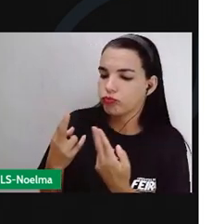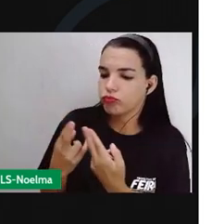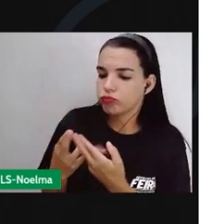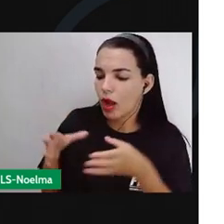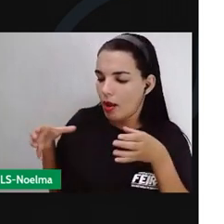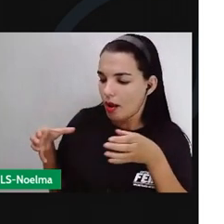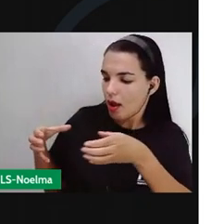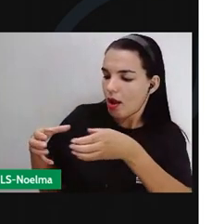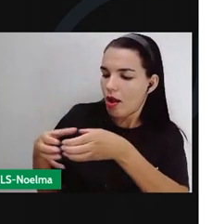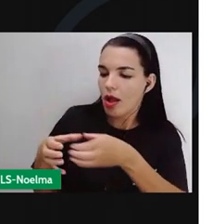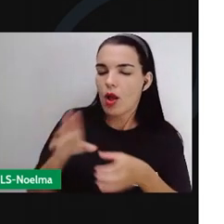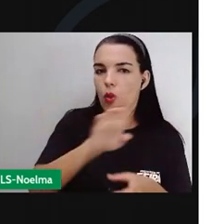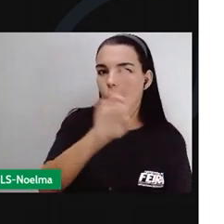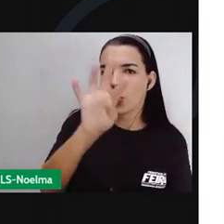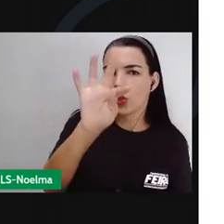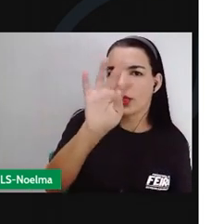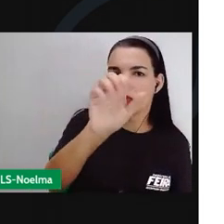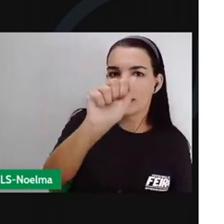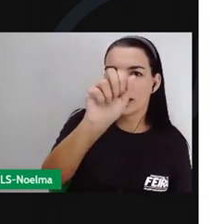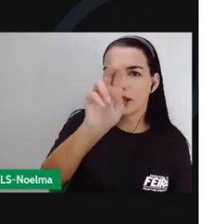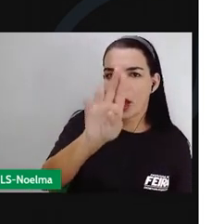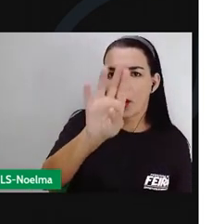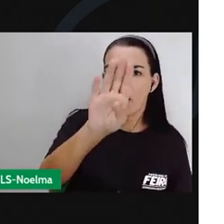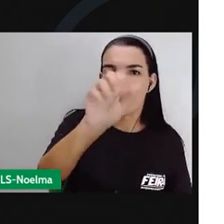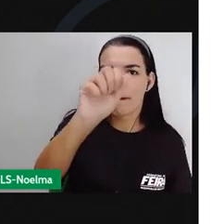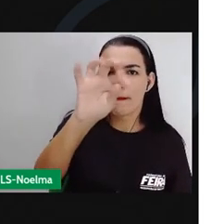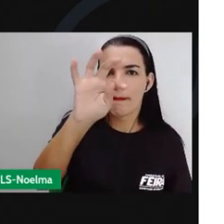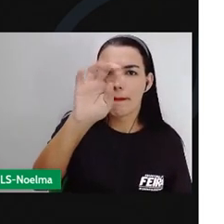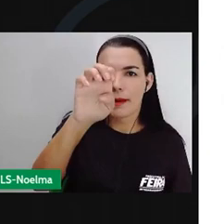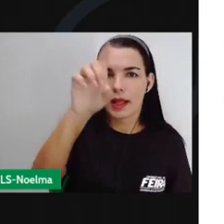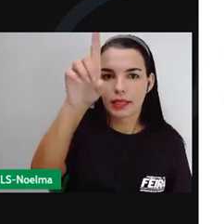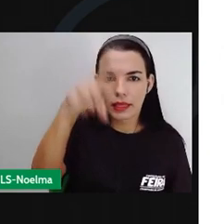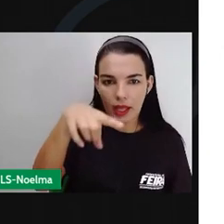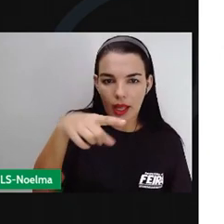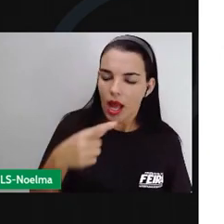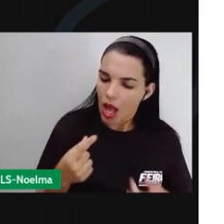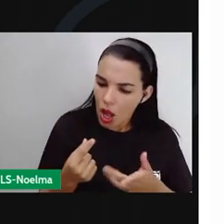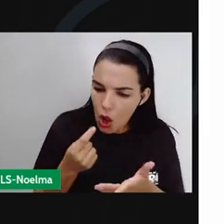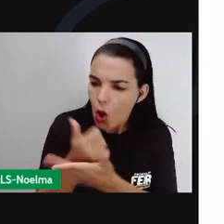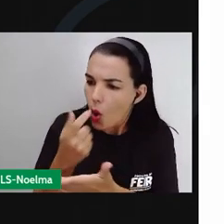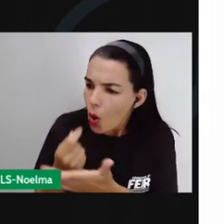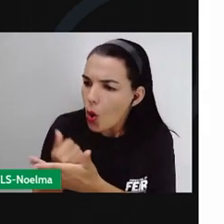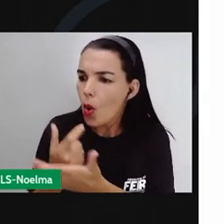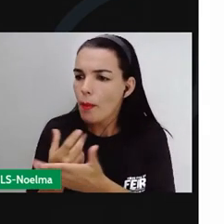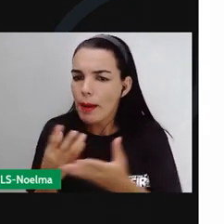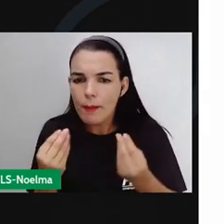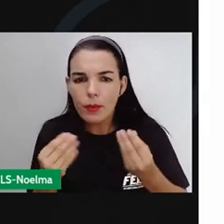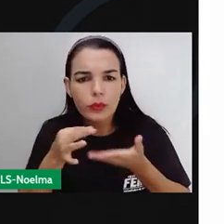Taubaté e pedem para o governo federal comprar as safras excedentes de café.